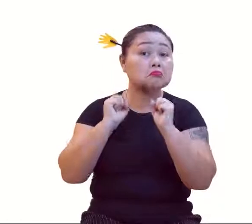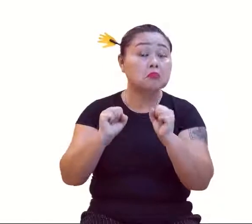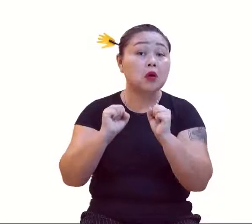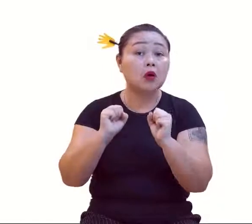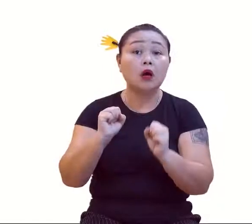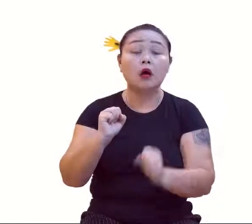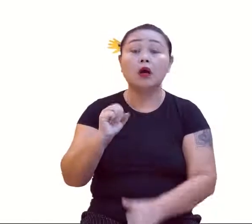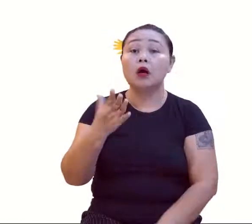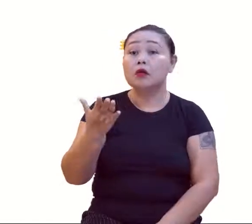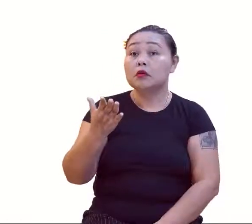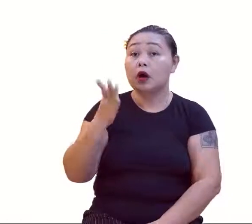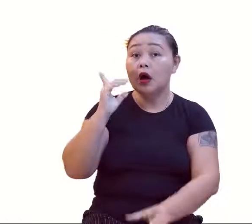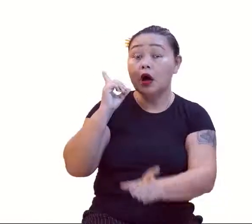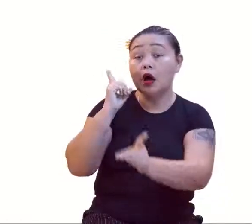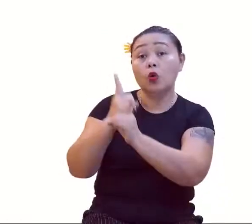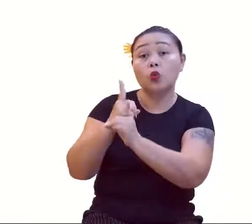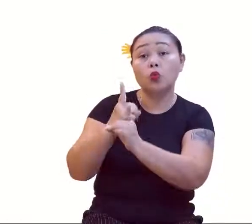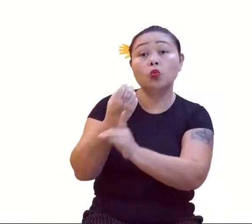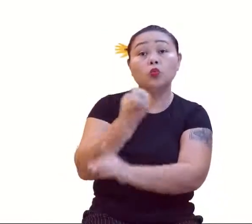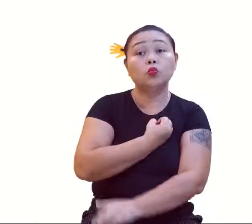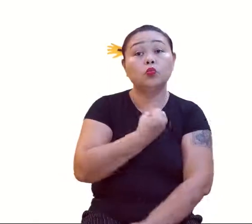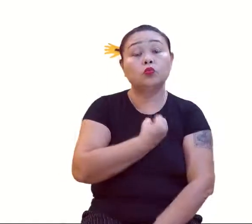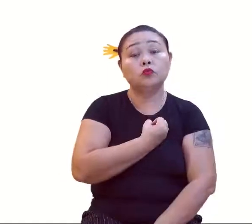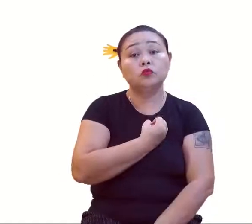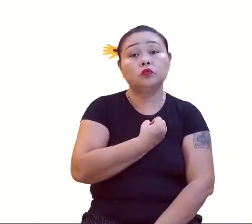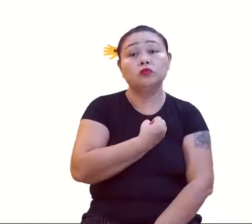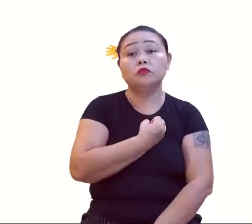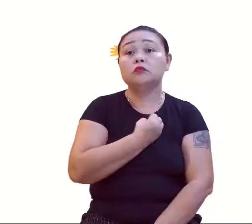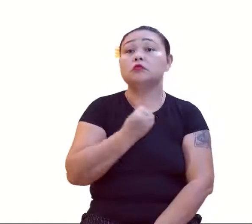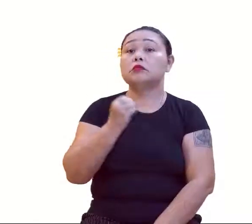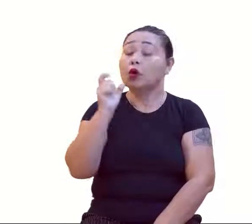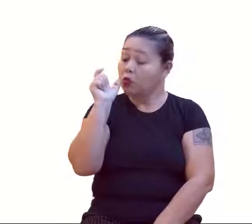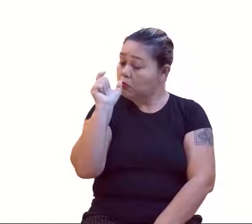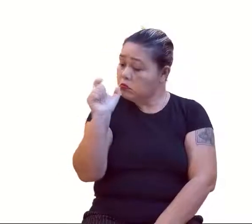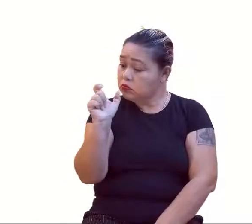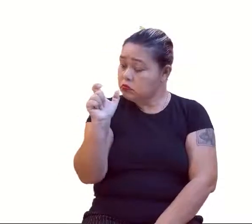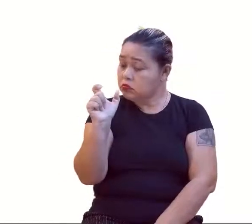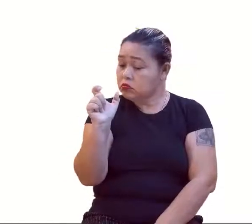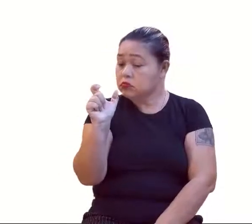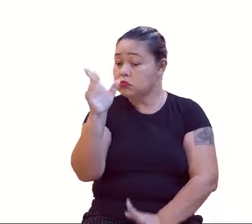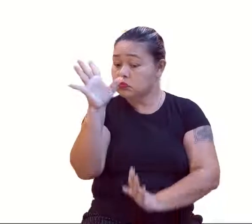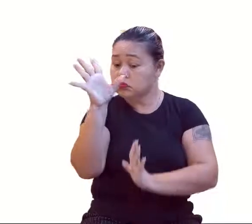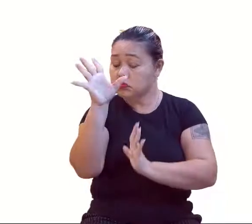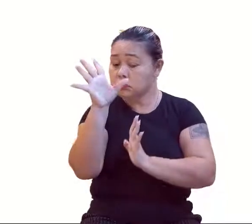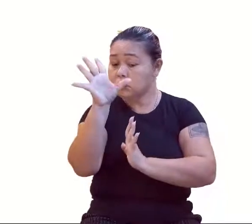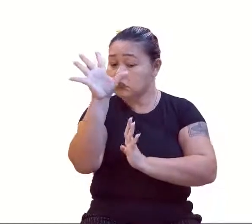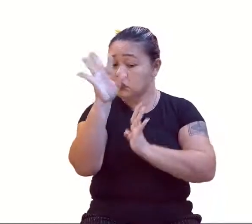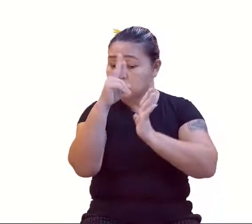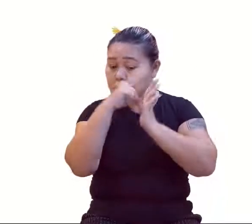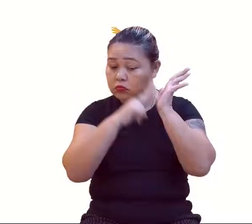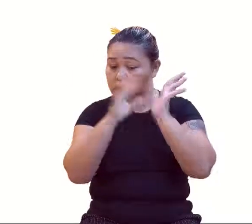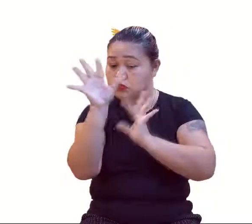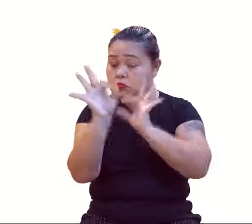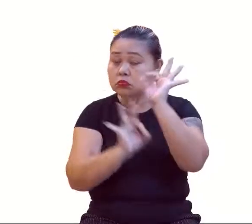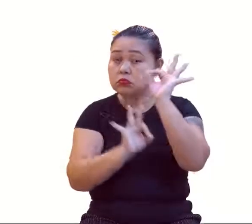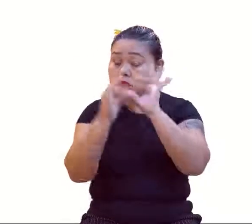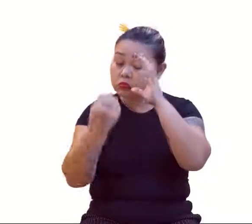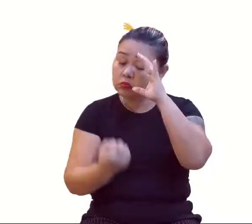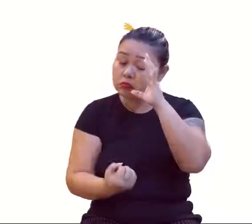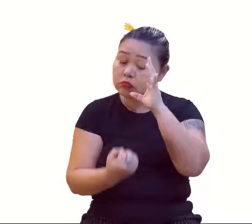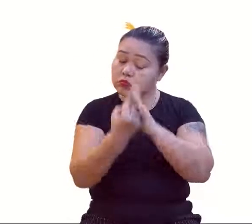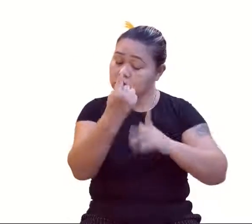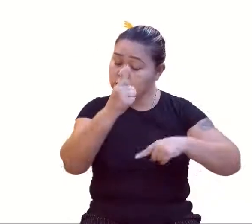encontrar um termo geral, né? Ou também chamado de lei de formação, que vai gerar essa